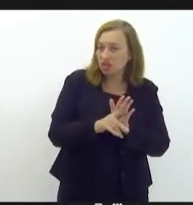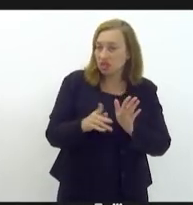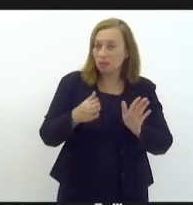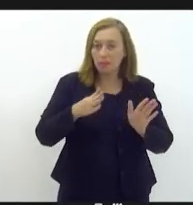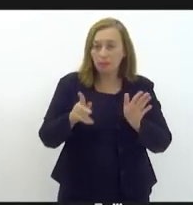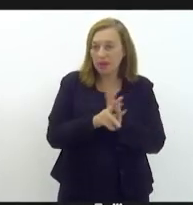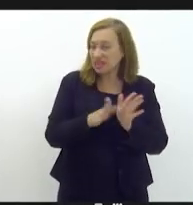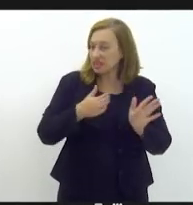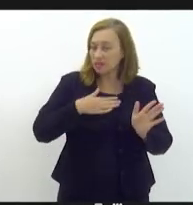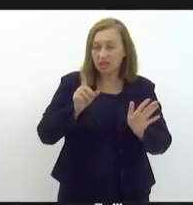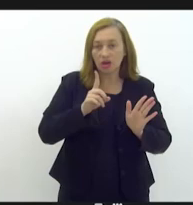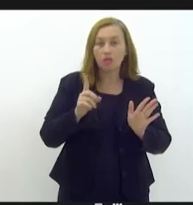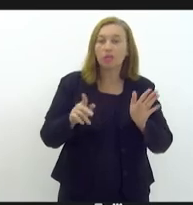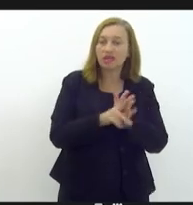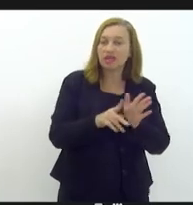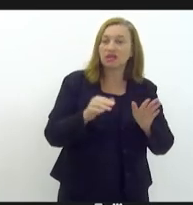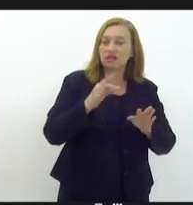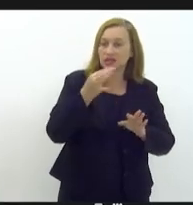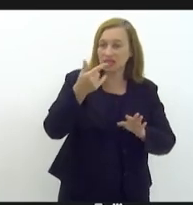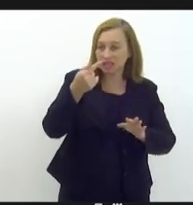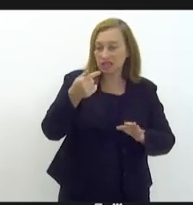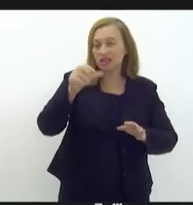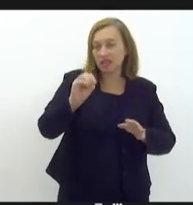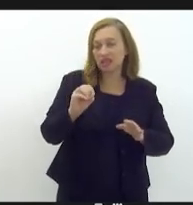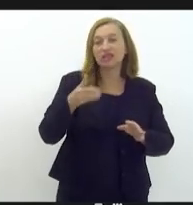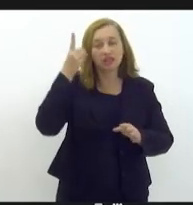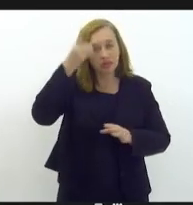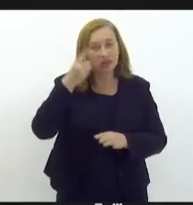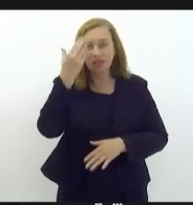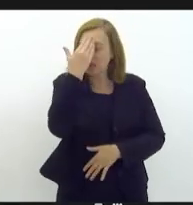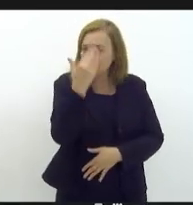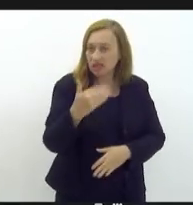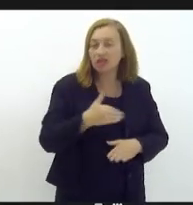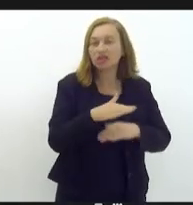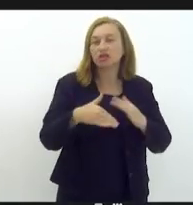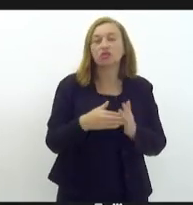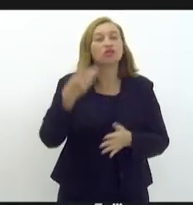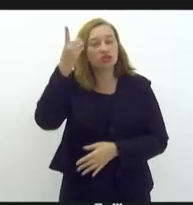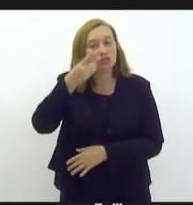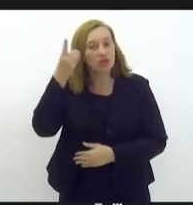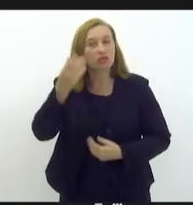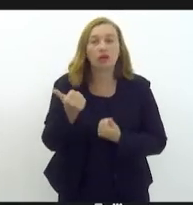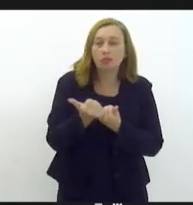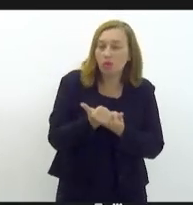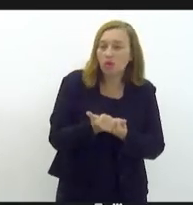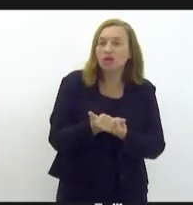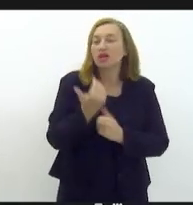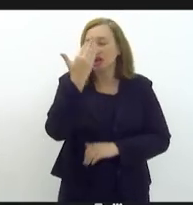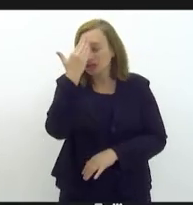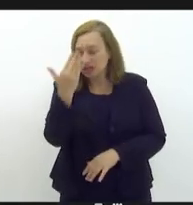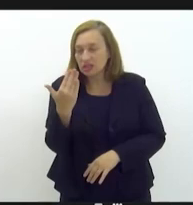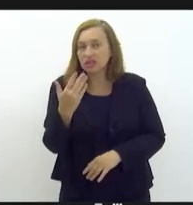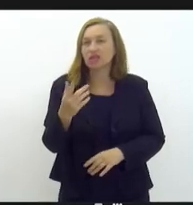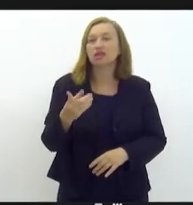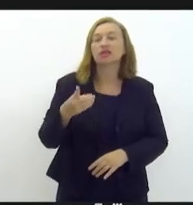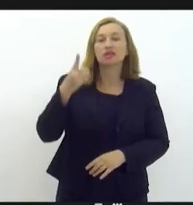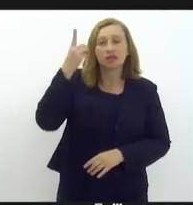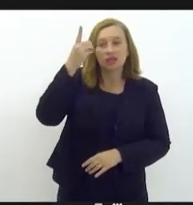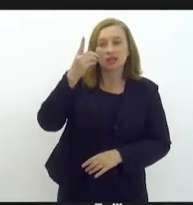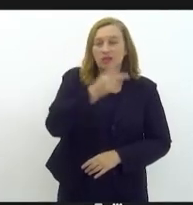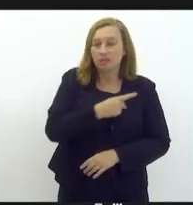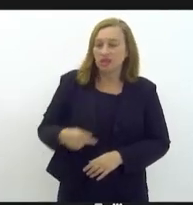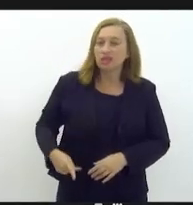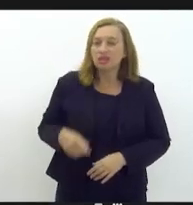parlamento, dos 70 deputados, tá bom? Eu quero agradecer a todos os deputados o apoio e quero agradecer a nossa presidente